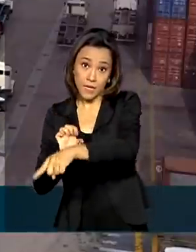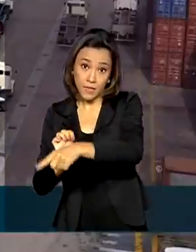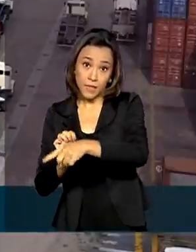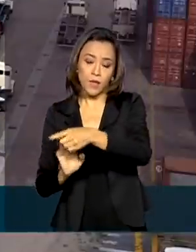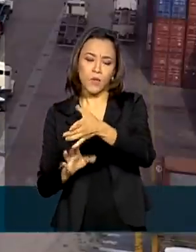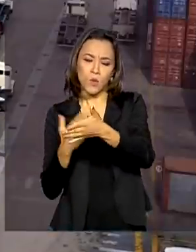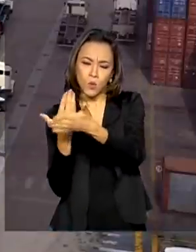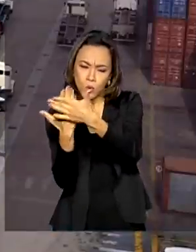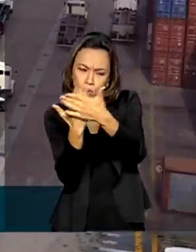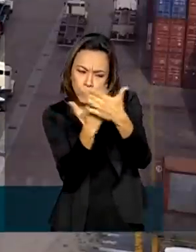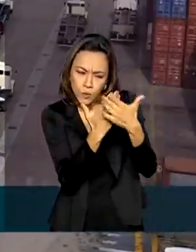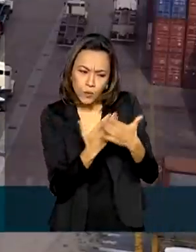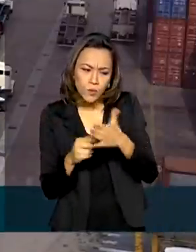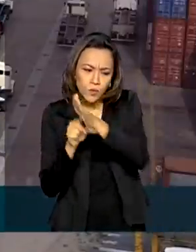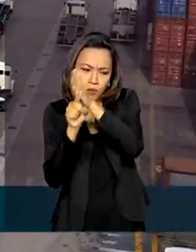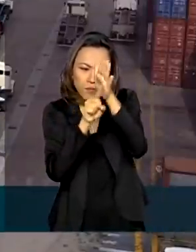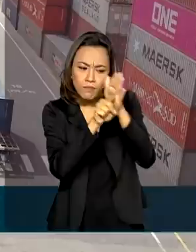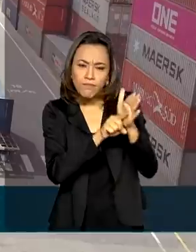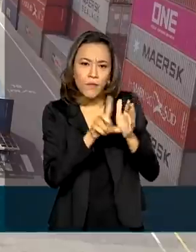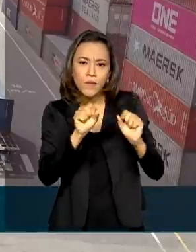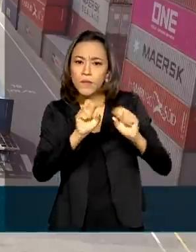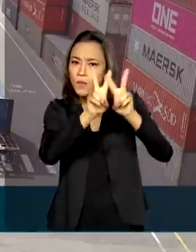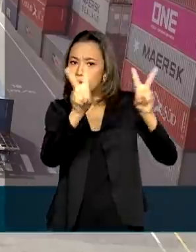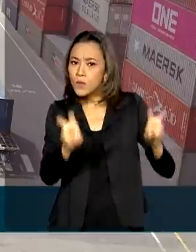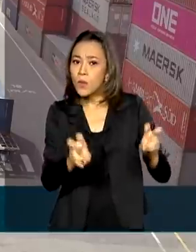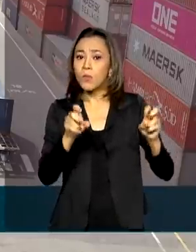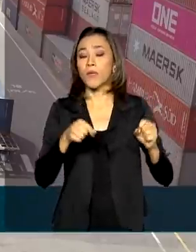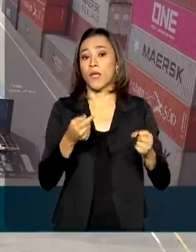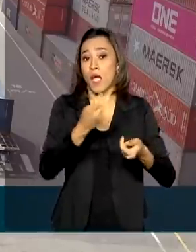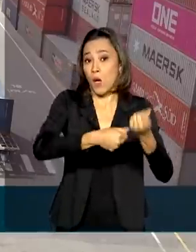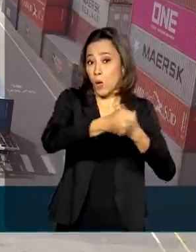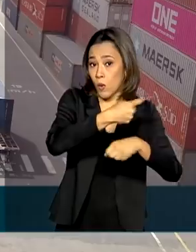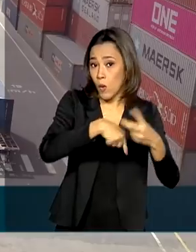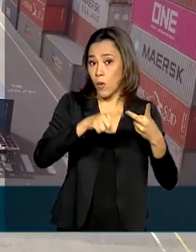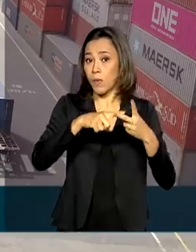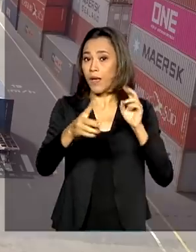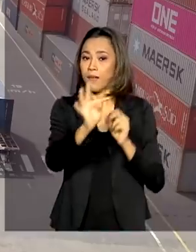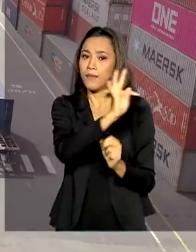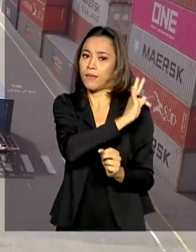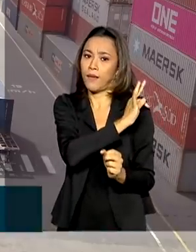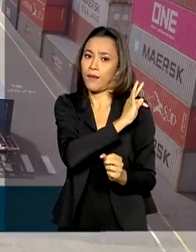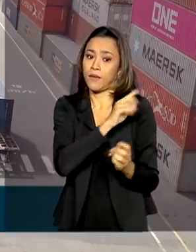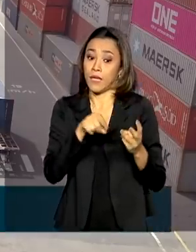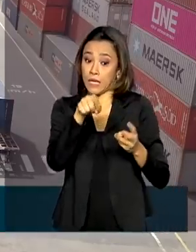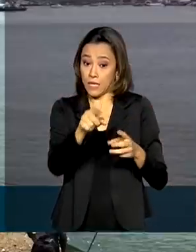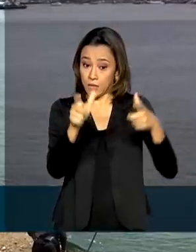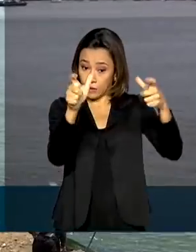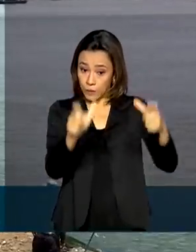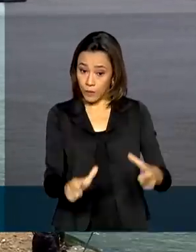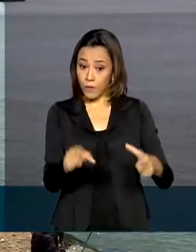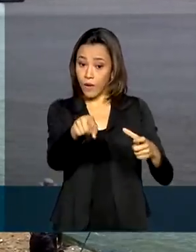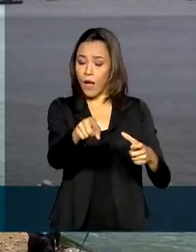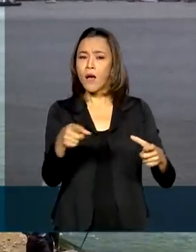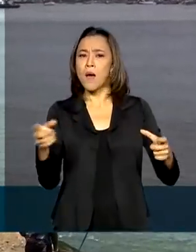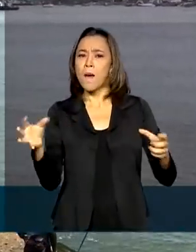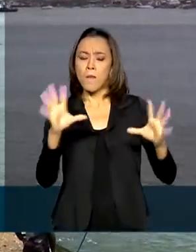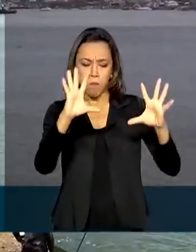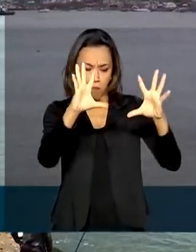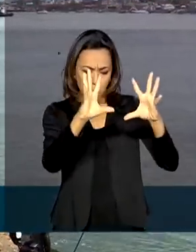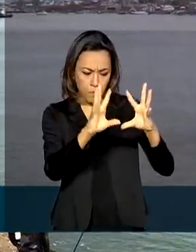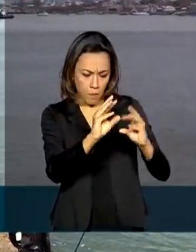estudos de viabilidade técnica, econômica e ambiental do porto de Itajaí devem ficar prontos no final de